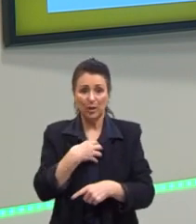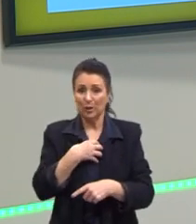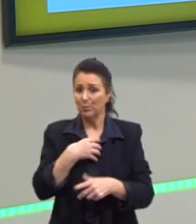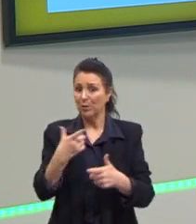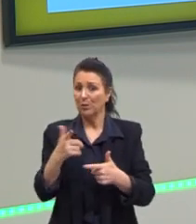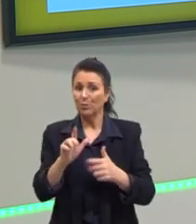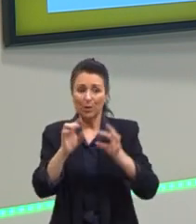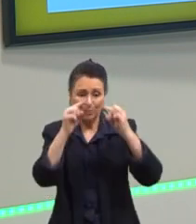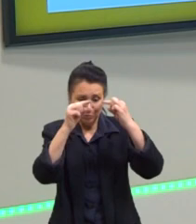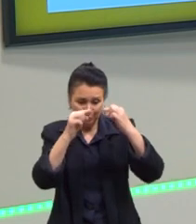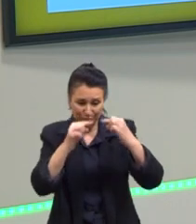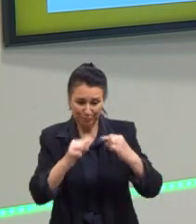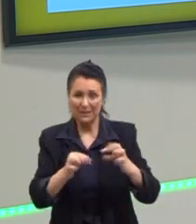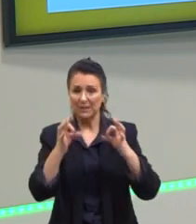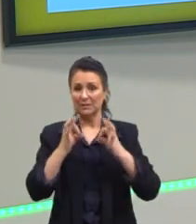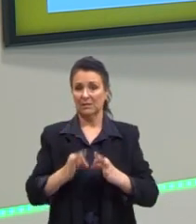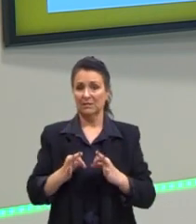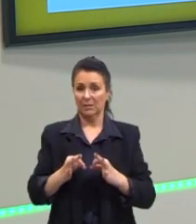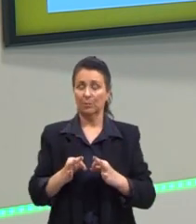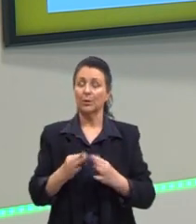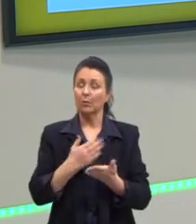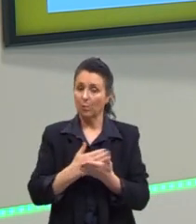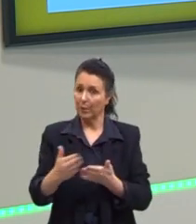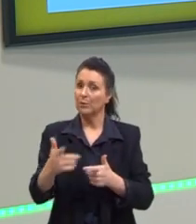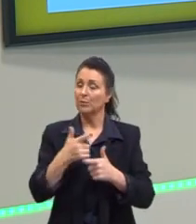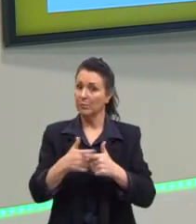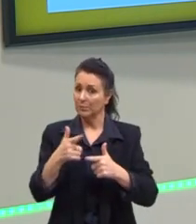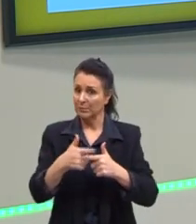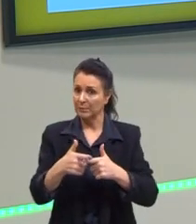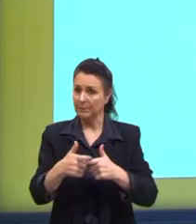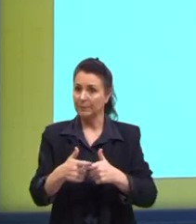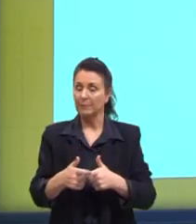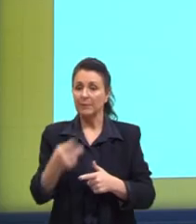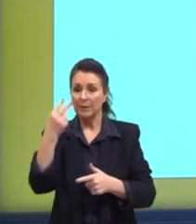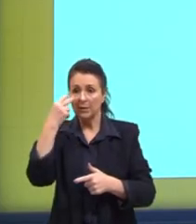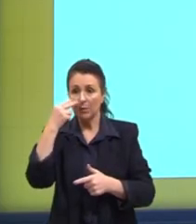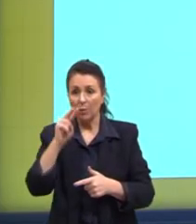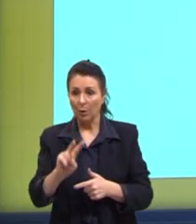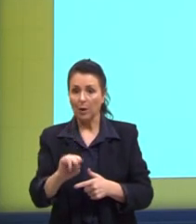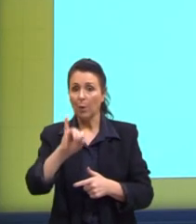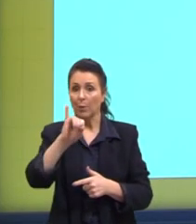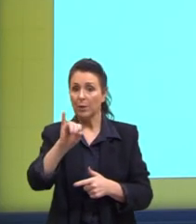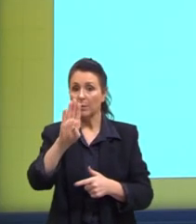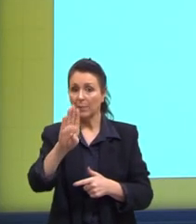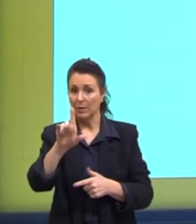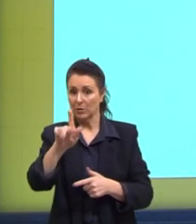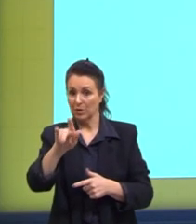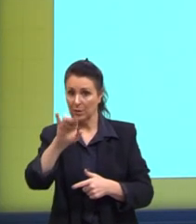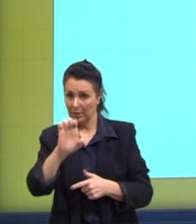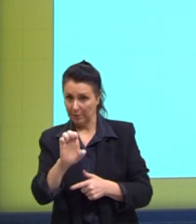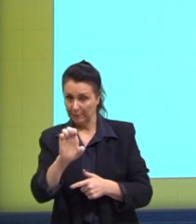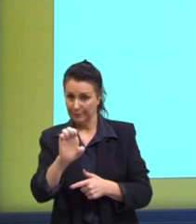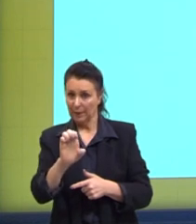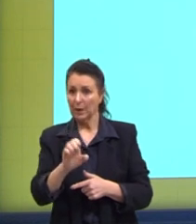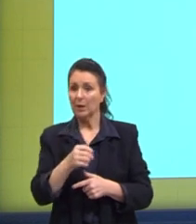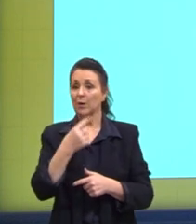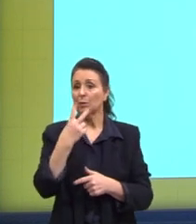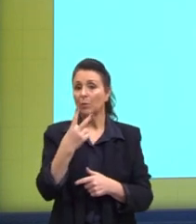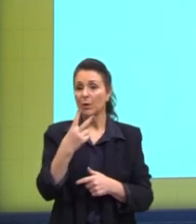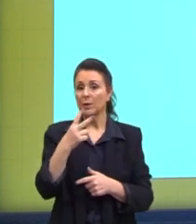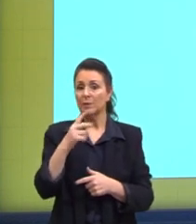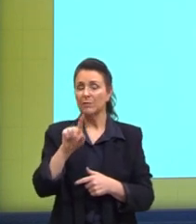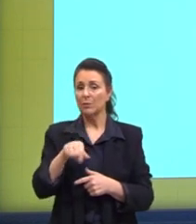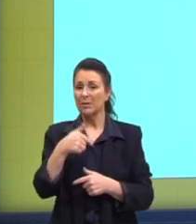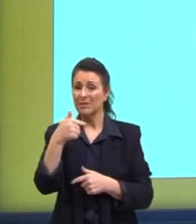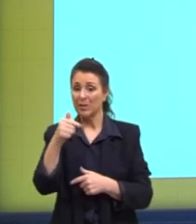problemas, tumores. Nós podemos ver, de acordo com o IBGE, que 2,7 milhões de brasileiros